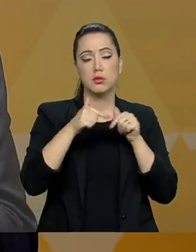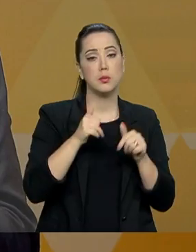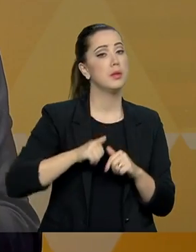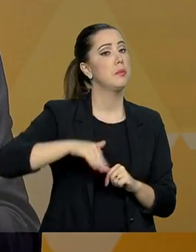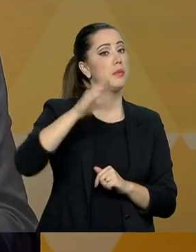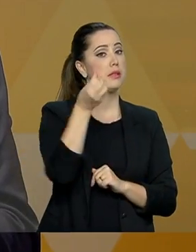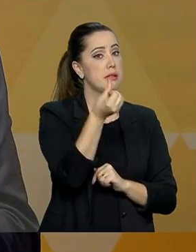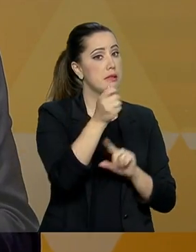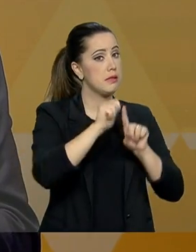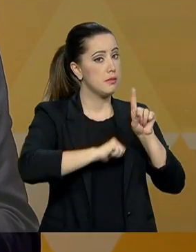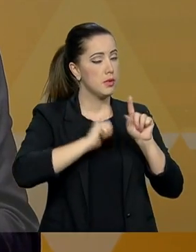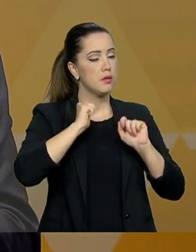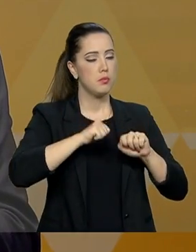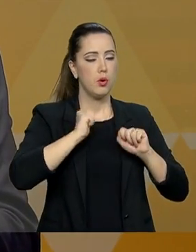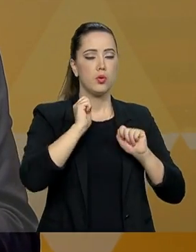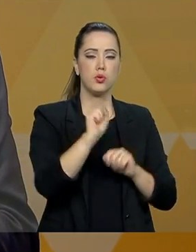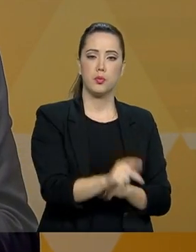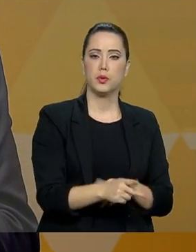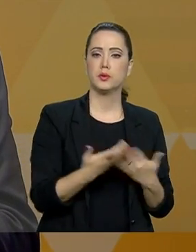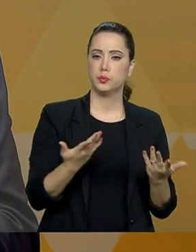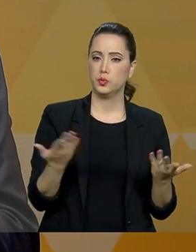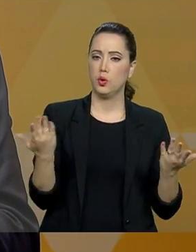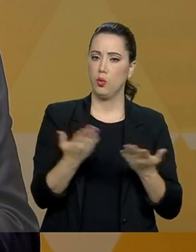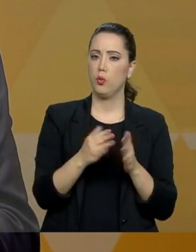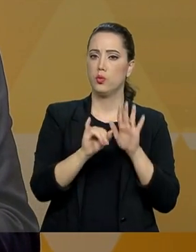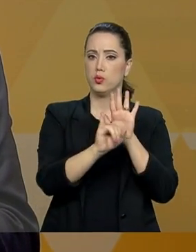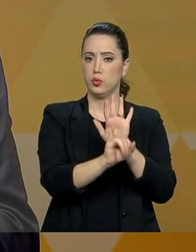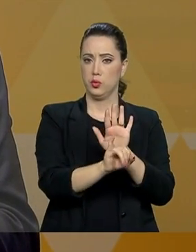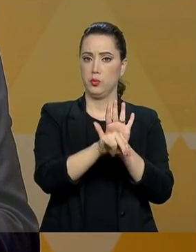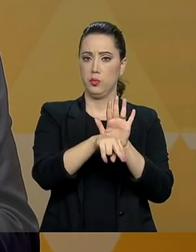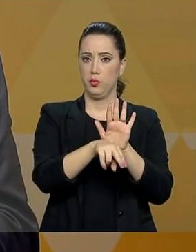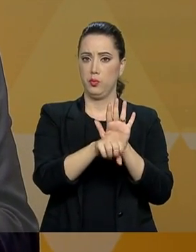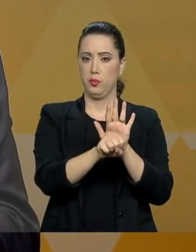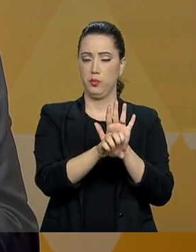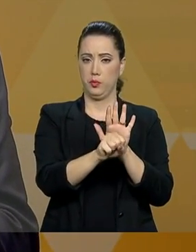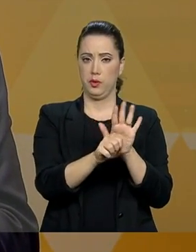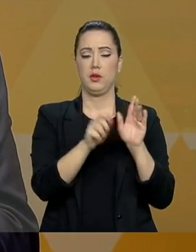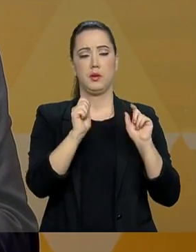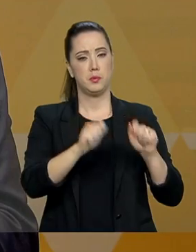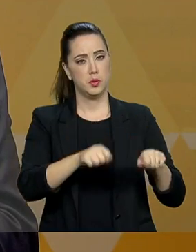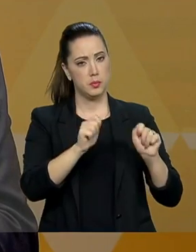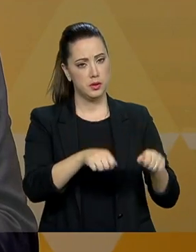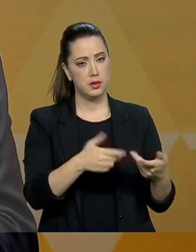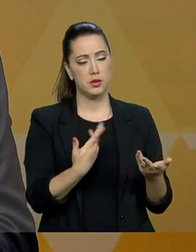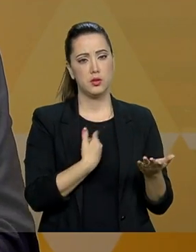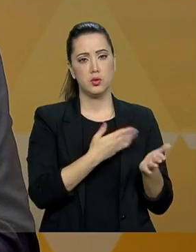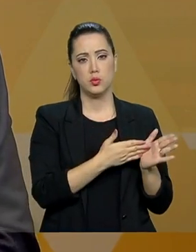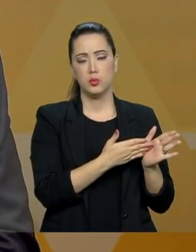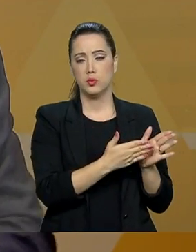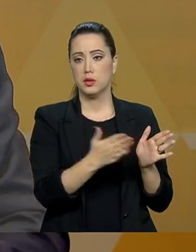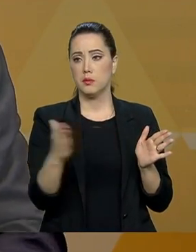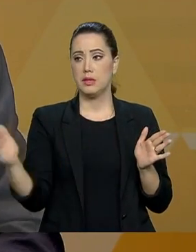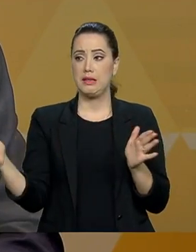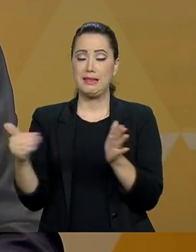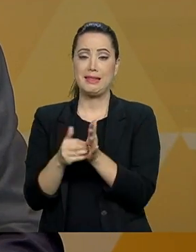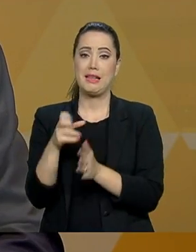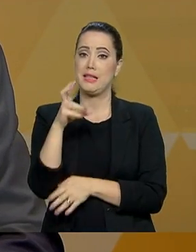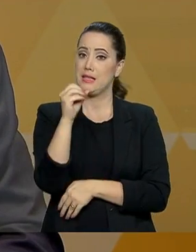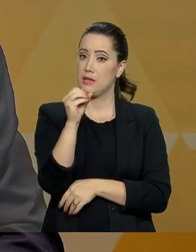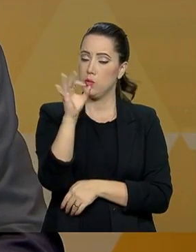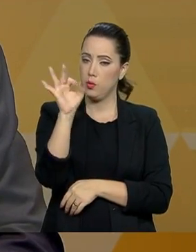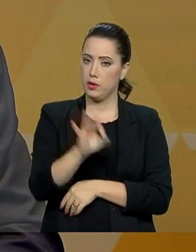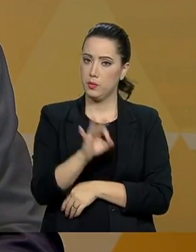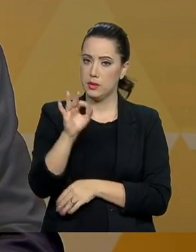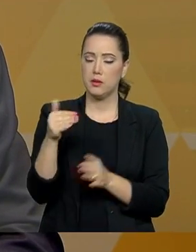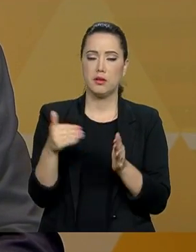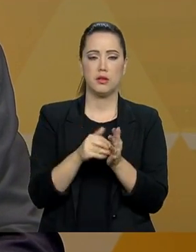para o sistema geral, que é o INSS, nós temos essa possibilidade de um pedágio de até 50% para quem falta